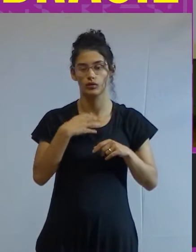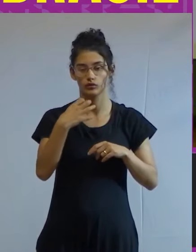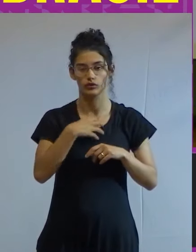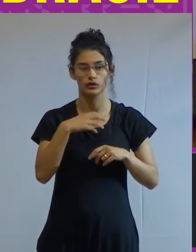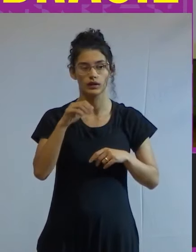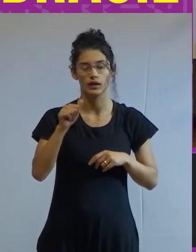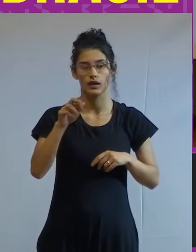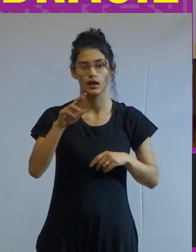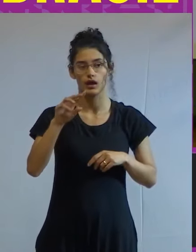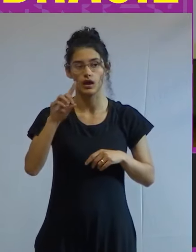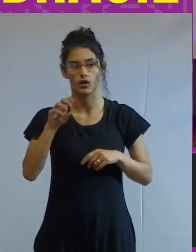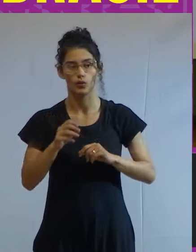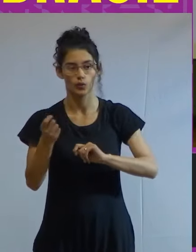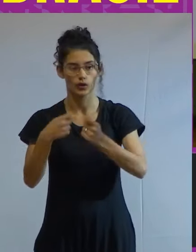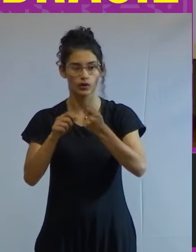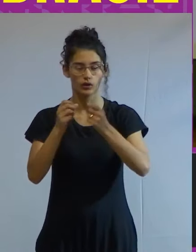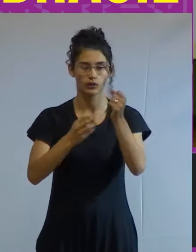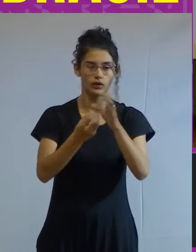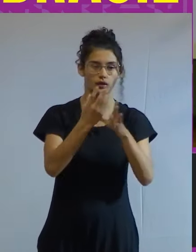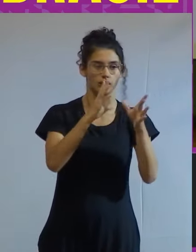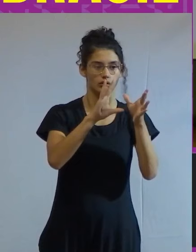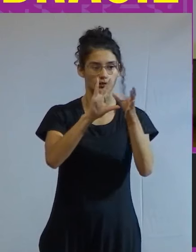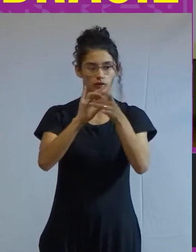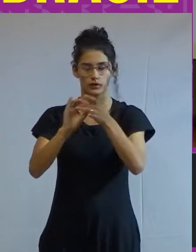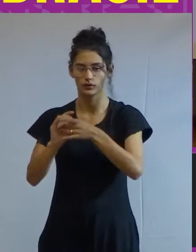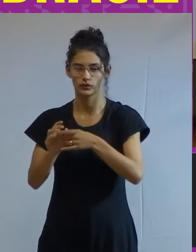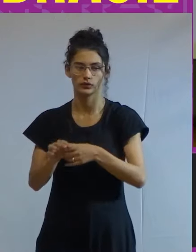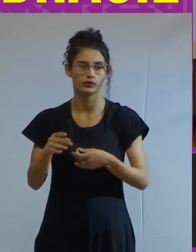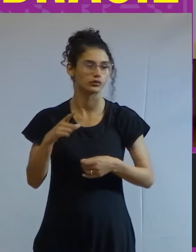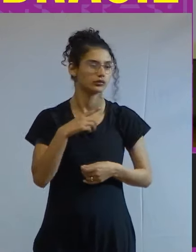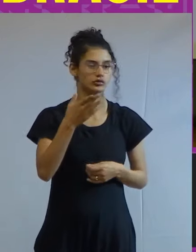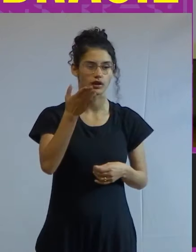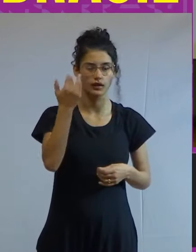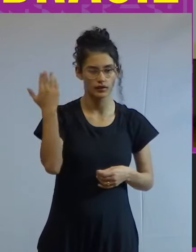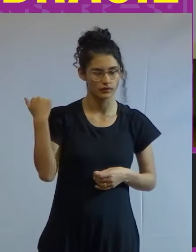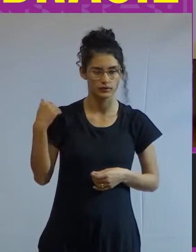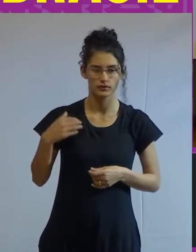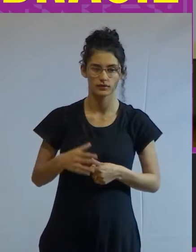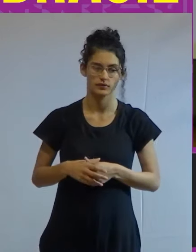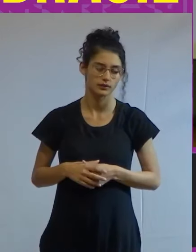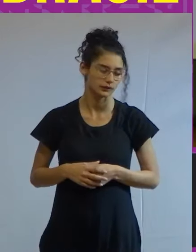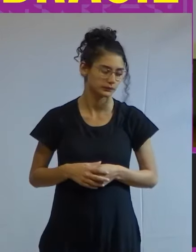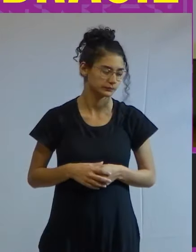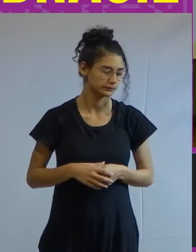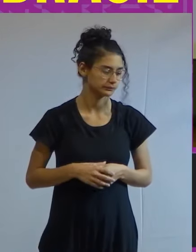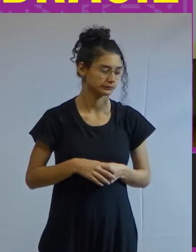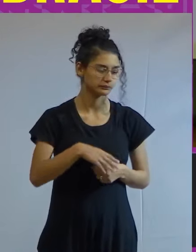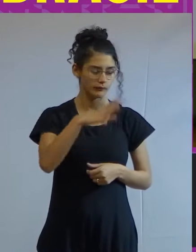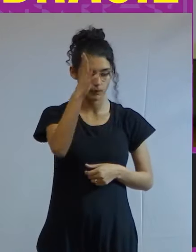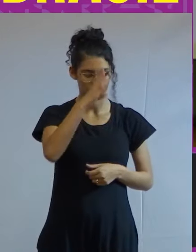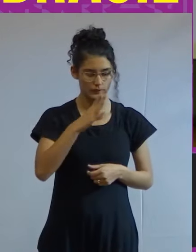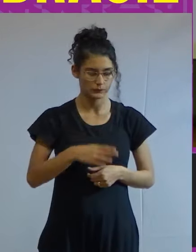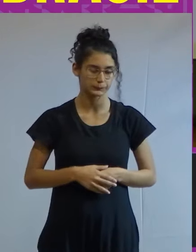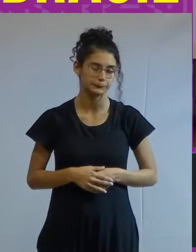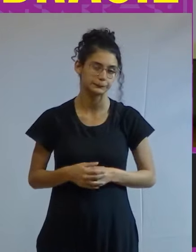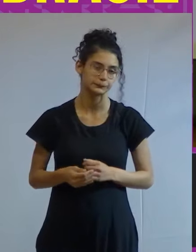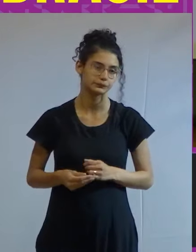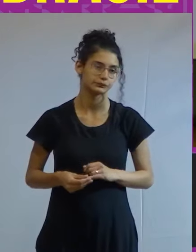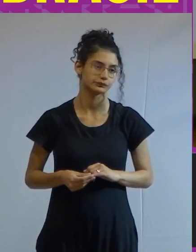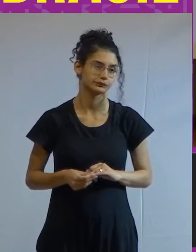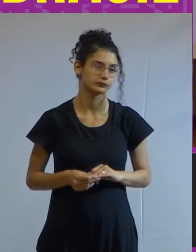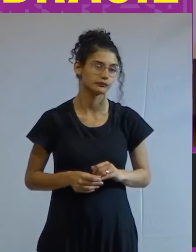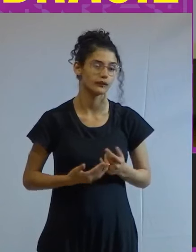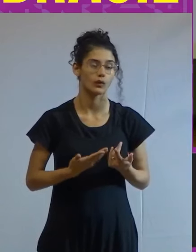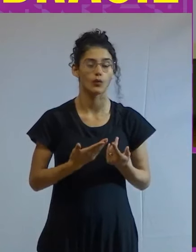agronegócio foi criada nesse contexto certo? não existia antes do neoliberalismo no Brasil pelo menos então o